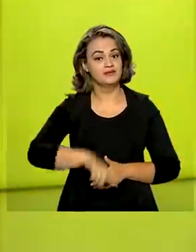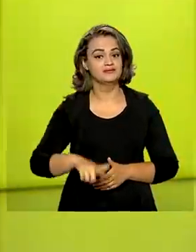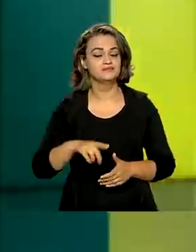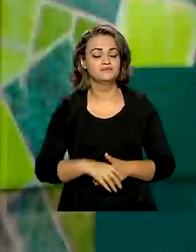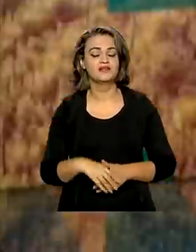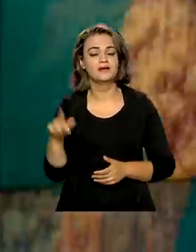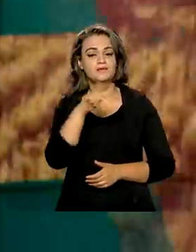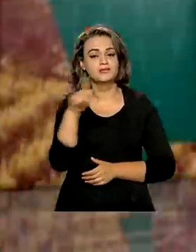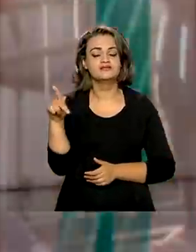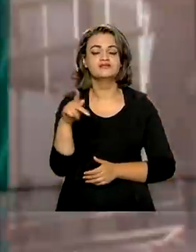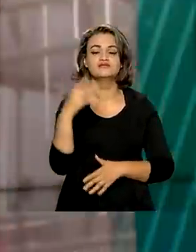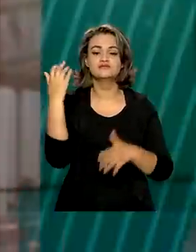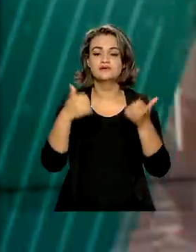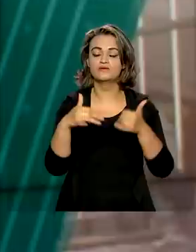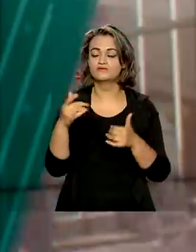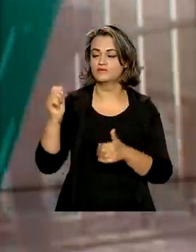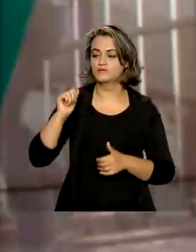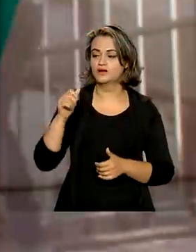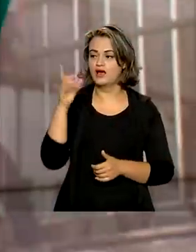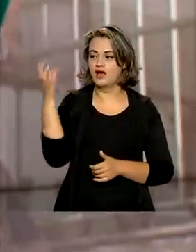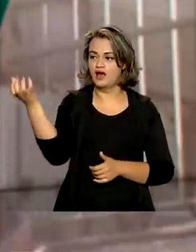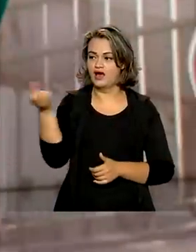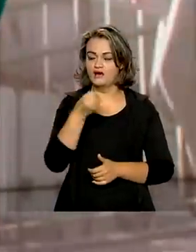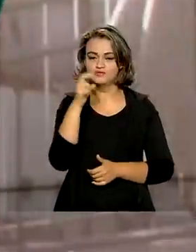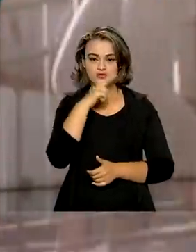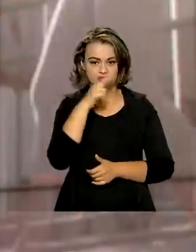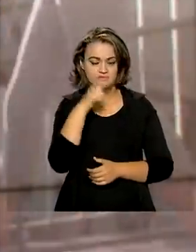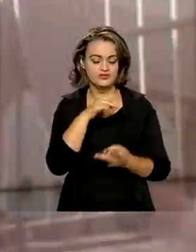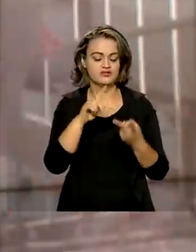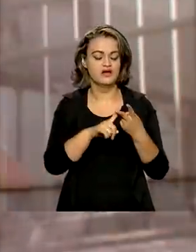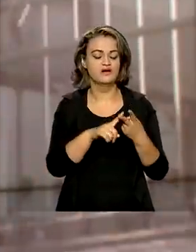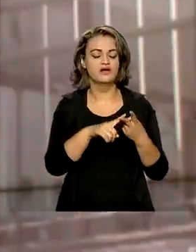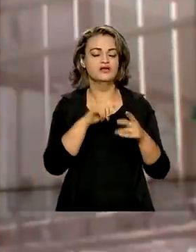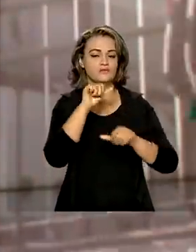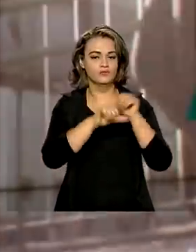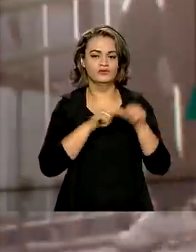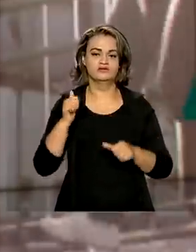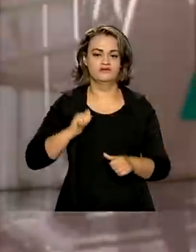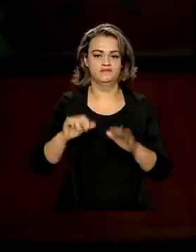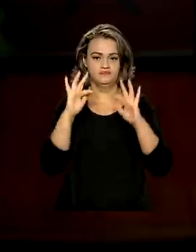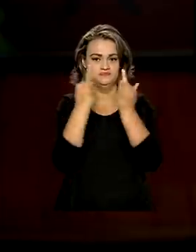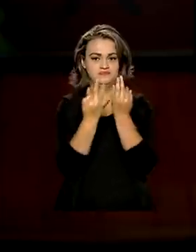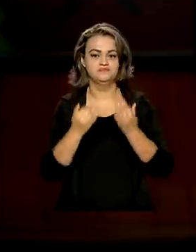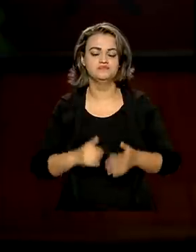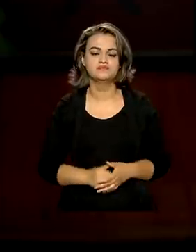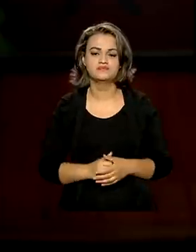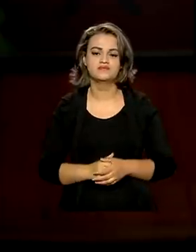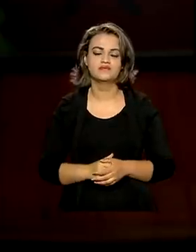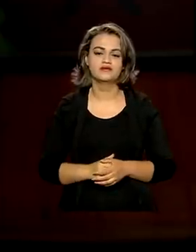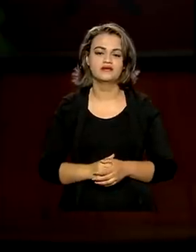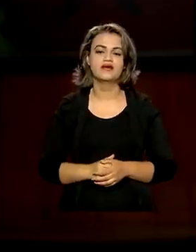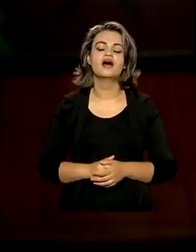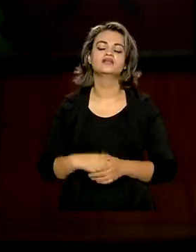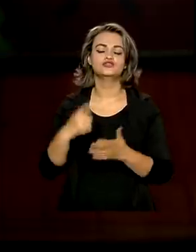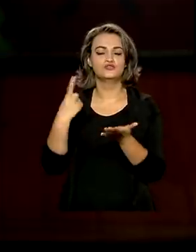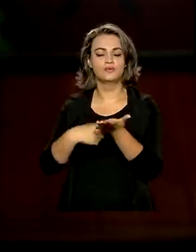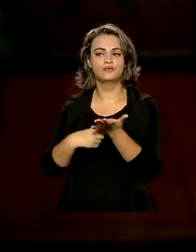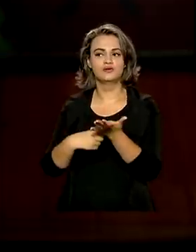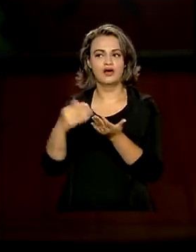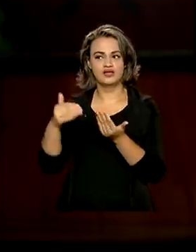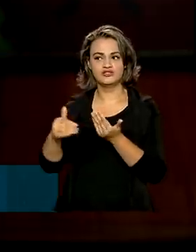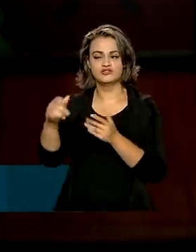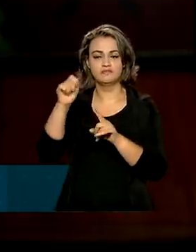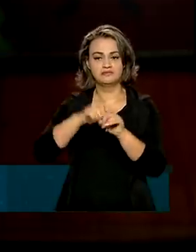entrevista, o presidente falou sobre o auxílio emergencial e antecipou mudanças no Bolsa Família. Prorrogamos agora, por mais